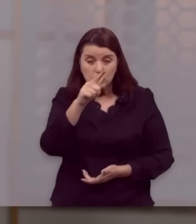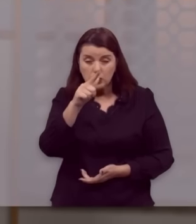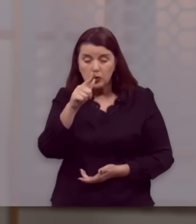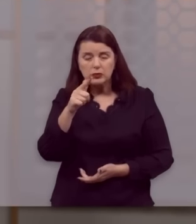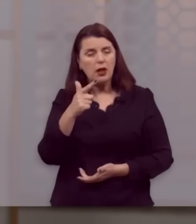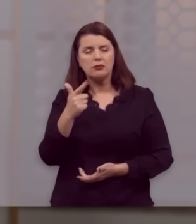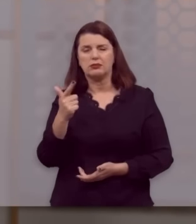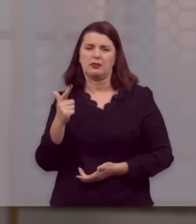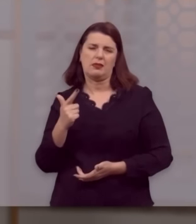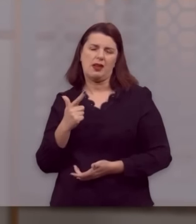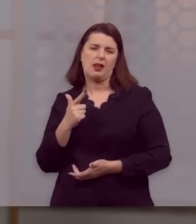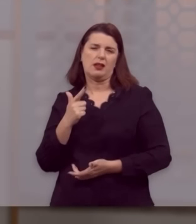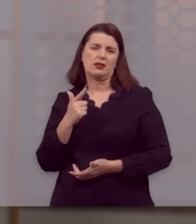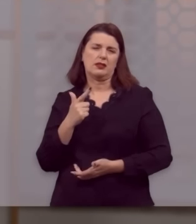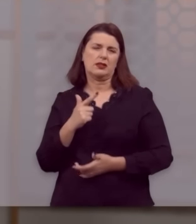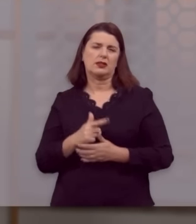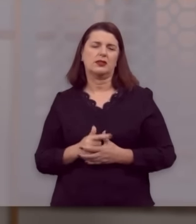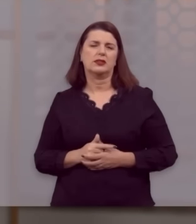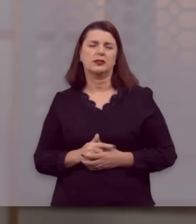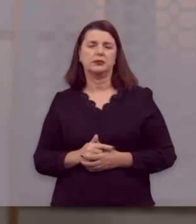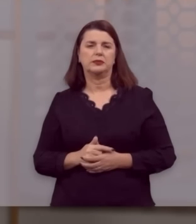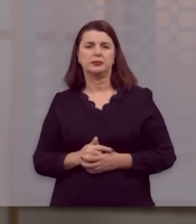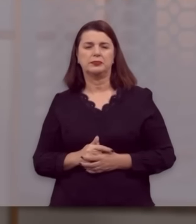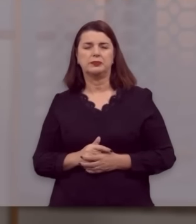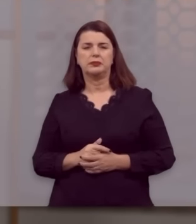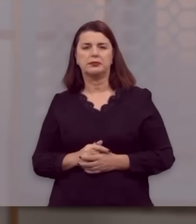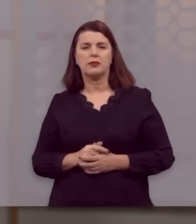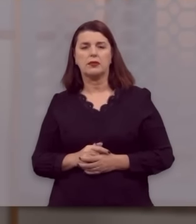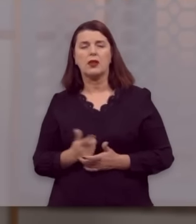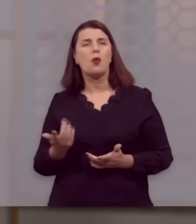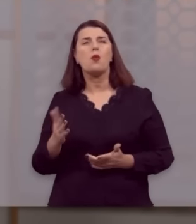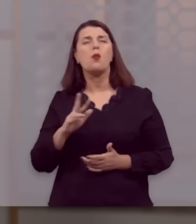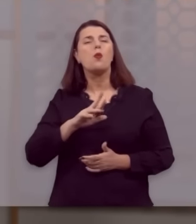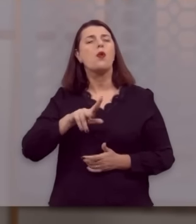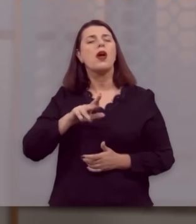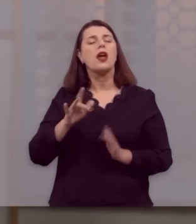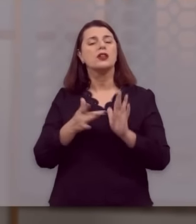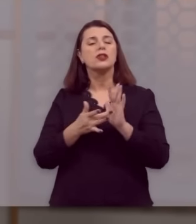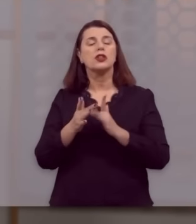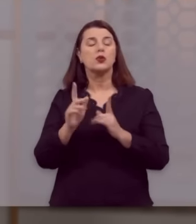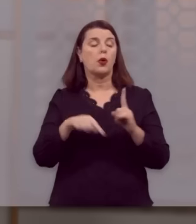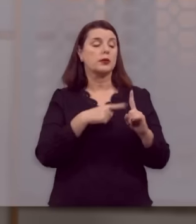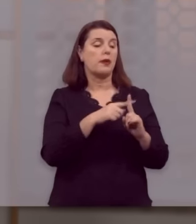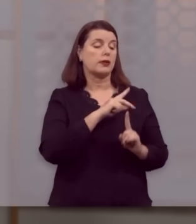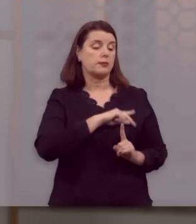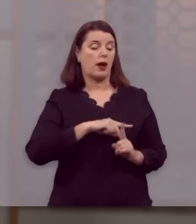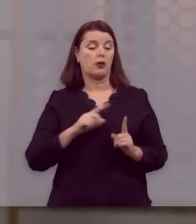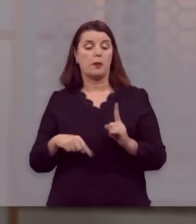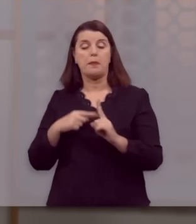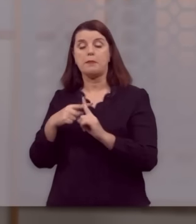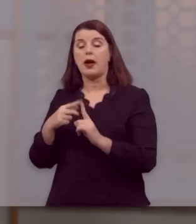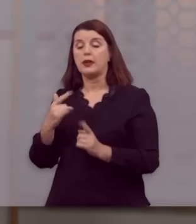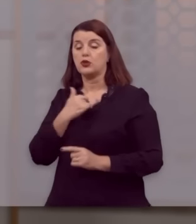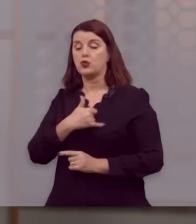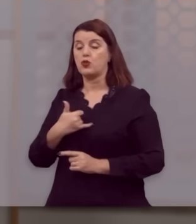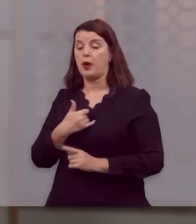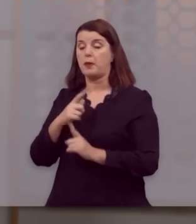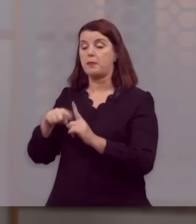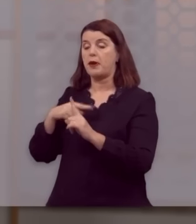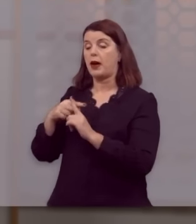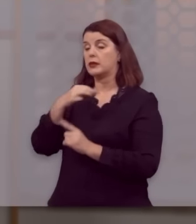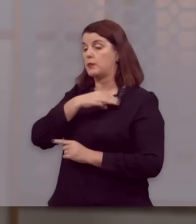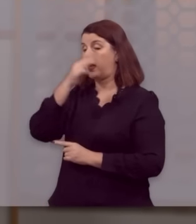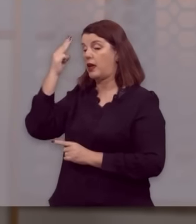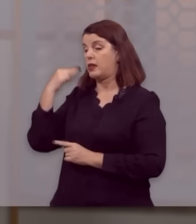senão por mim. De tal maneira que não é Jesus mais Paulo, não é Jesus mais Pedro, não é Jesus mais